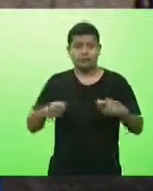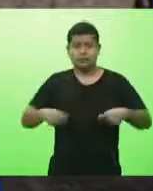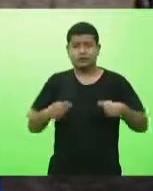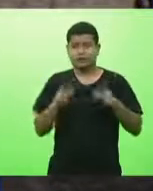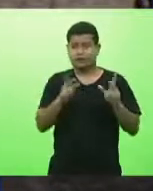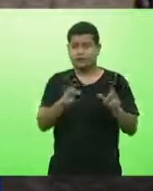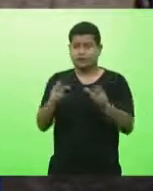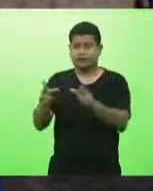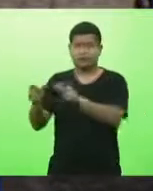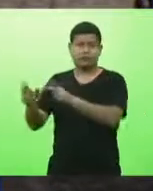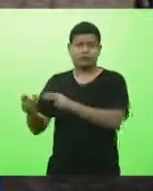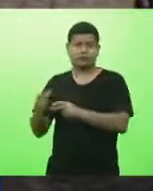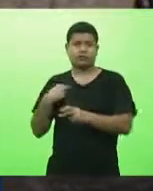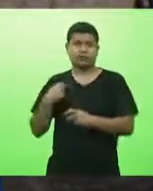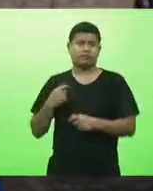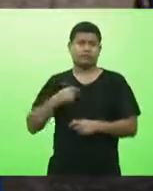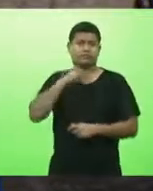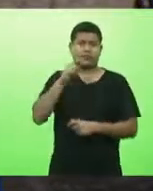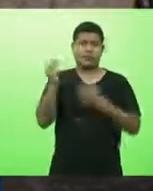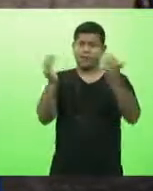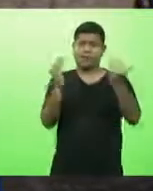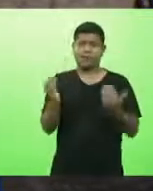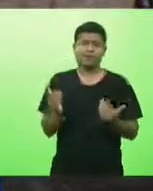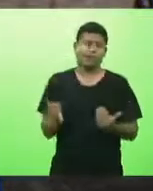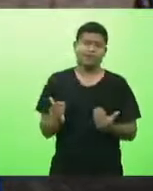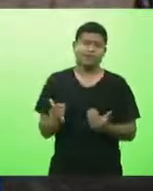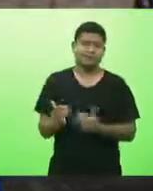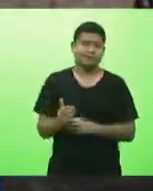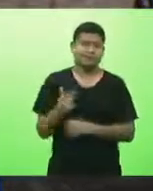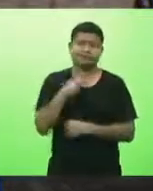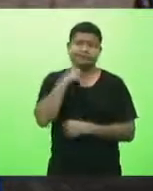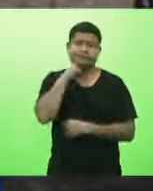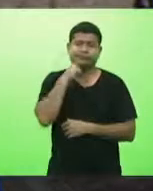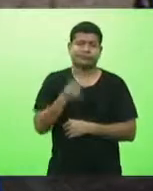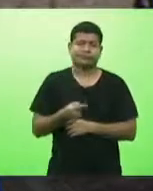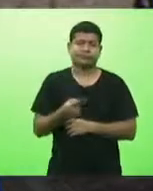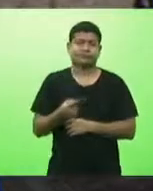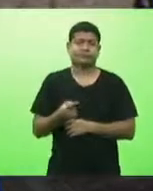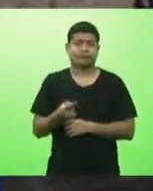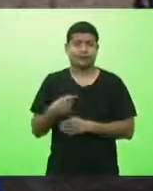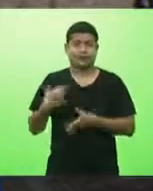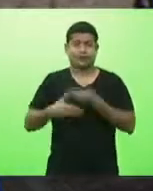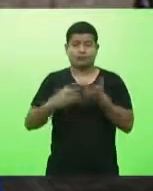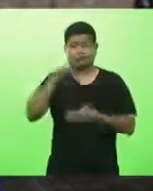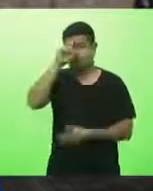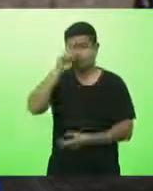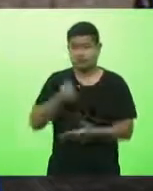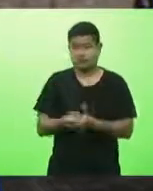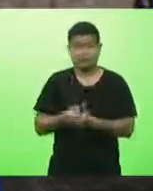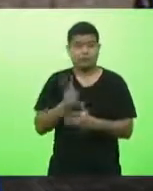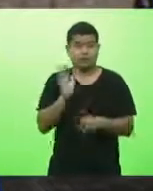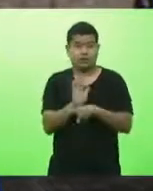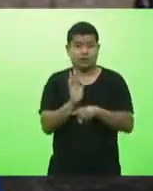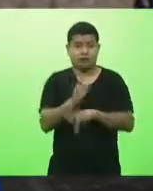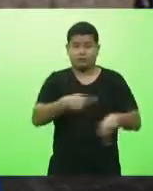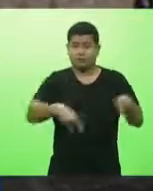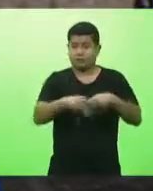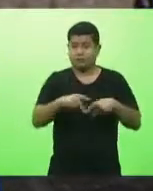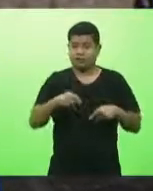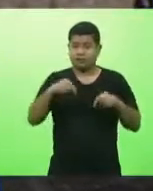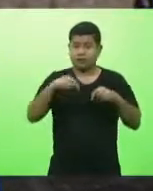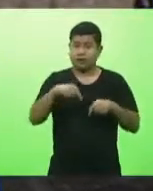comparar o que é melhor o que não é enfim e tomar as decisões que são melhor para a população local não nós apenas